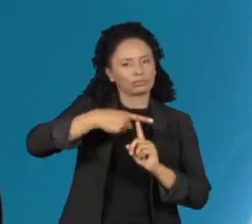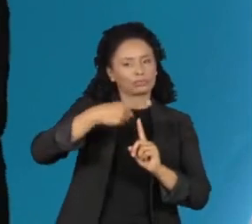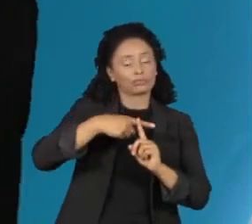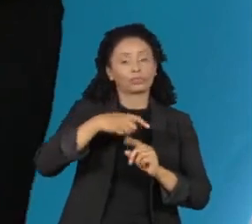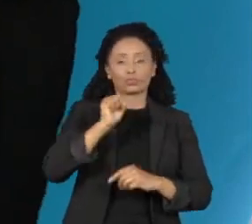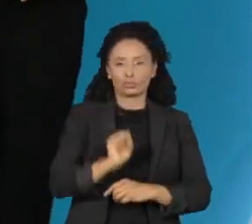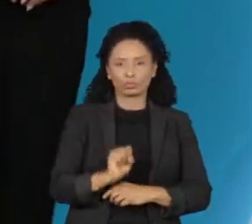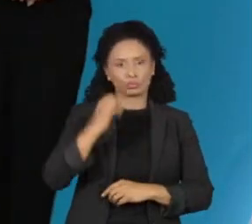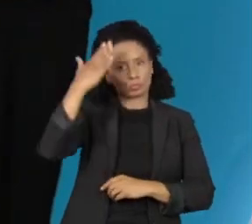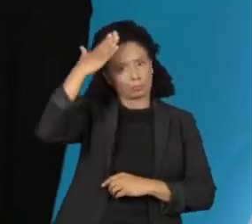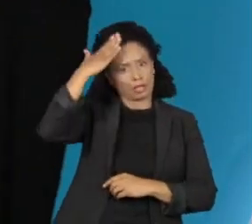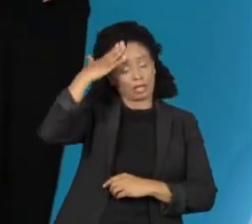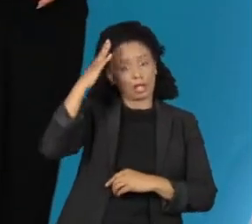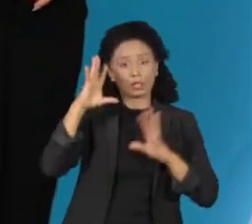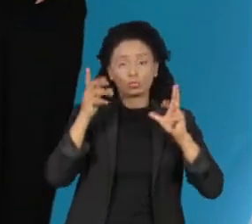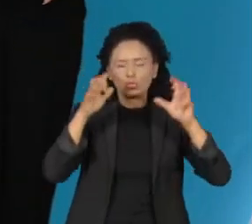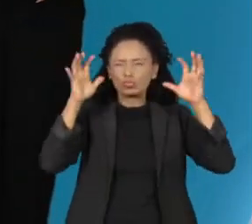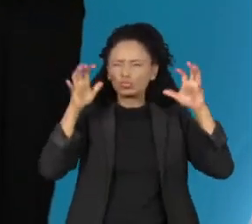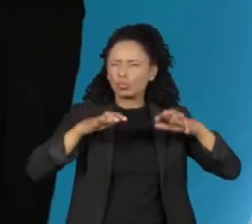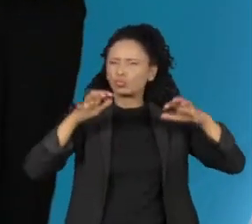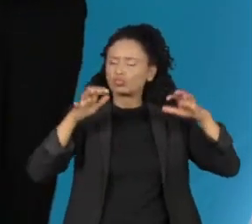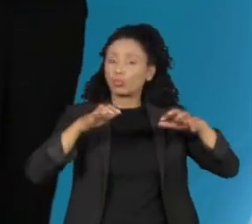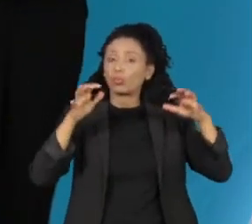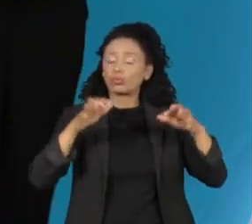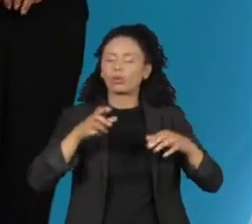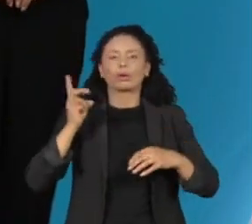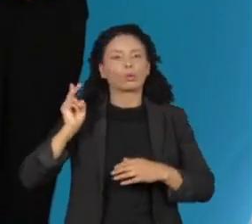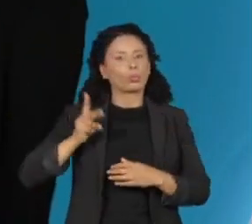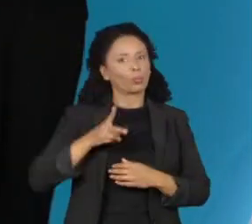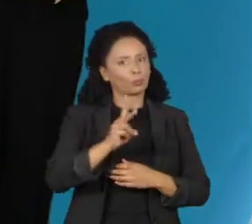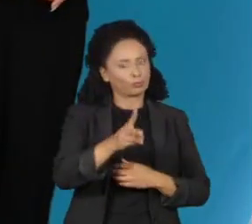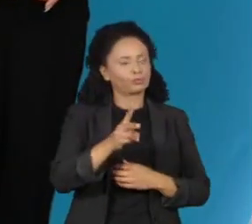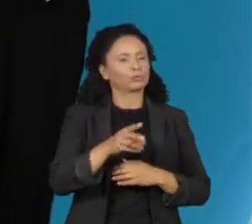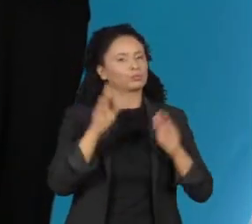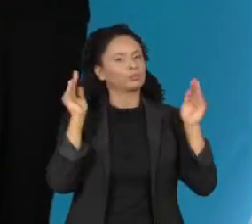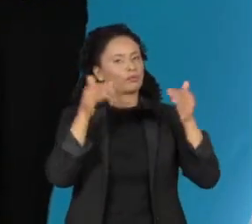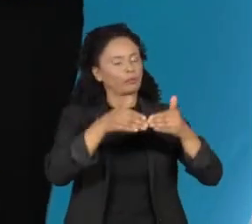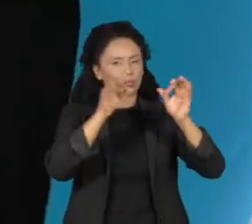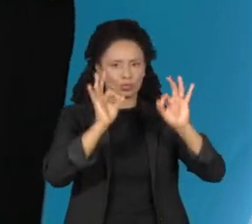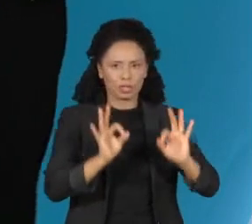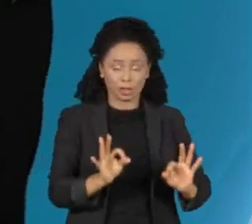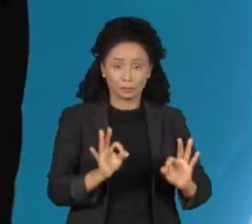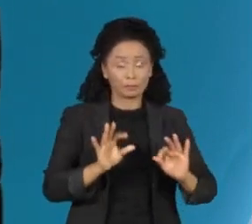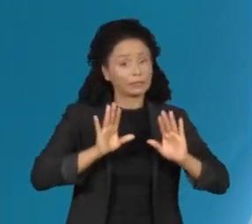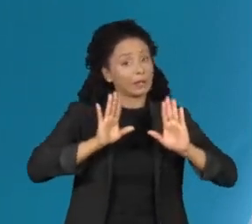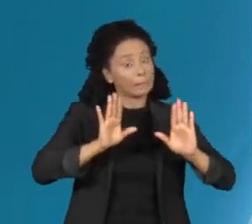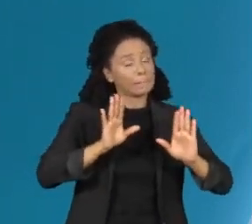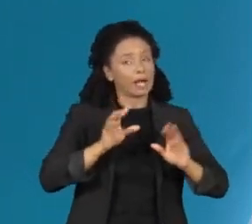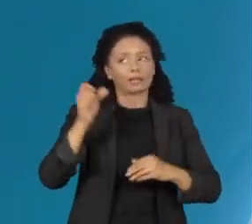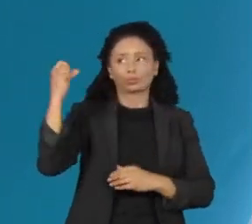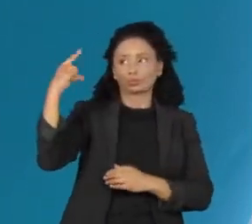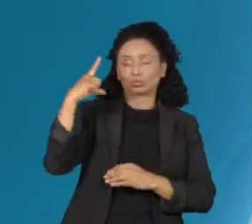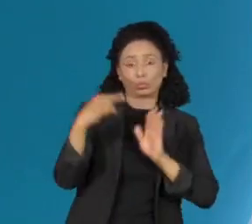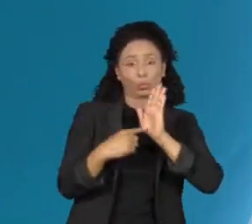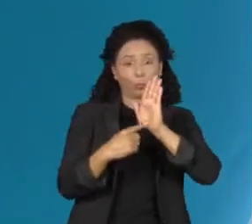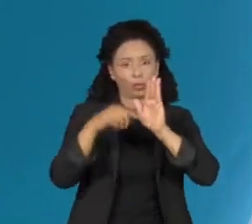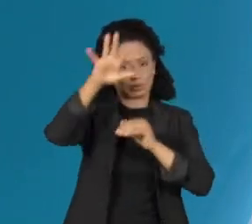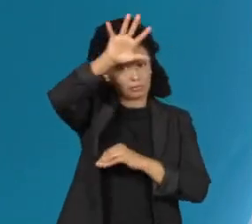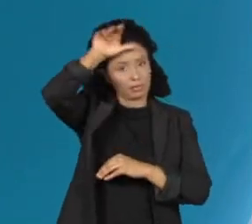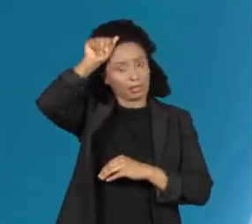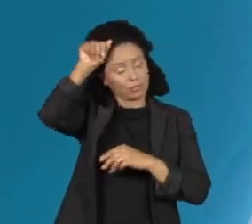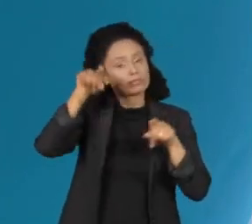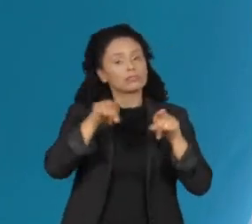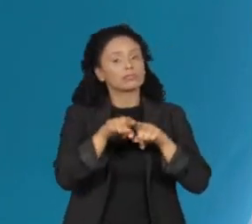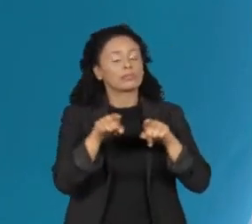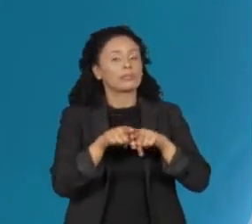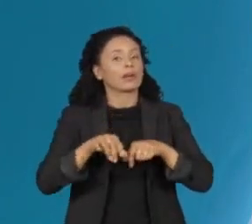do Pará. Toda essa chuva mais pesada ainda segue concentrada nessas regiões. Por outro lado, o sol ainda aparece em Manaus e também na